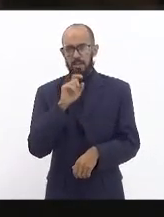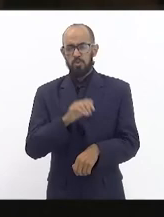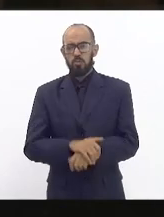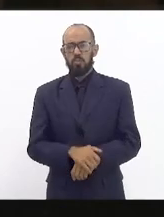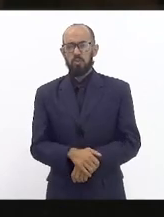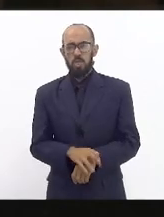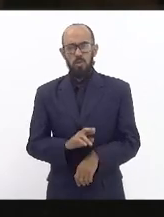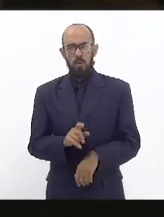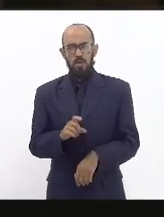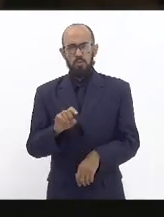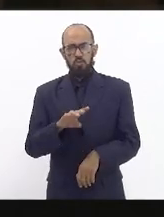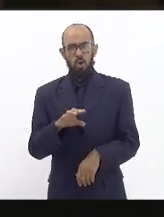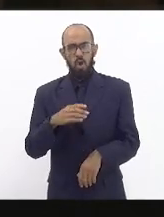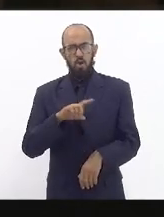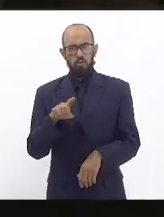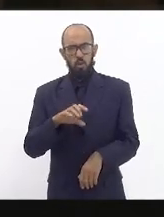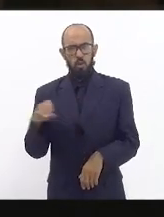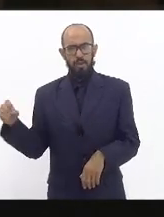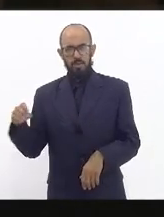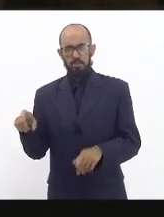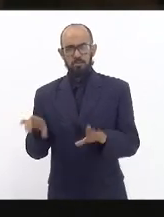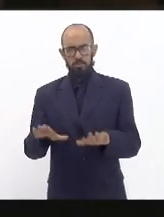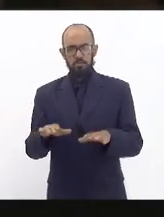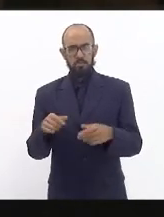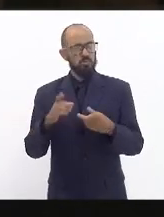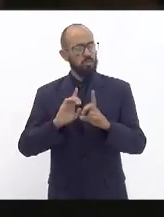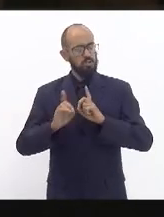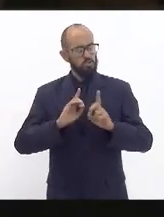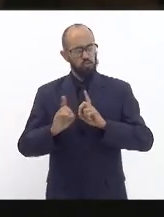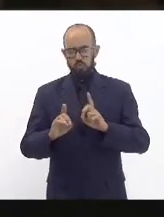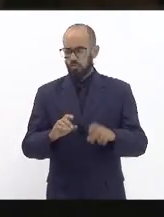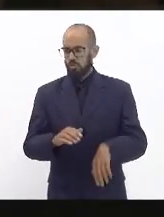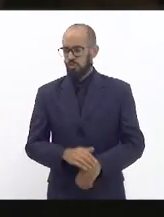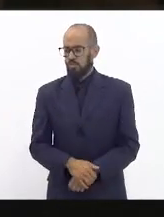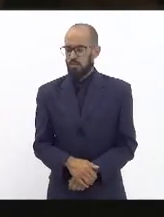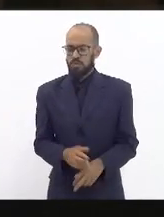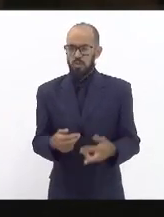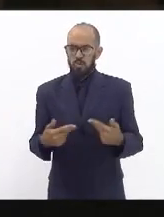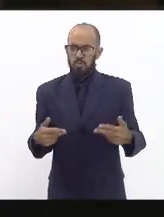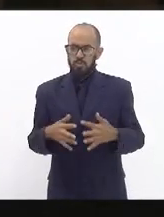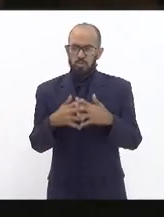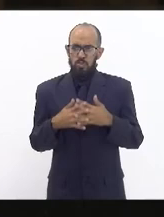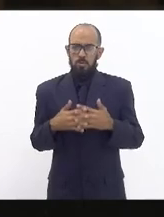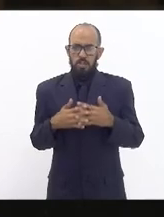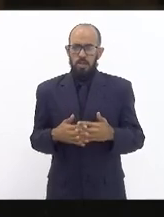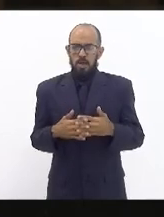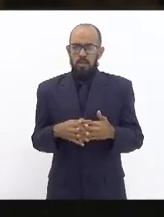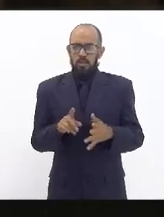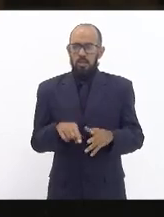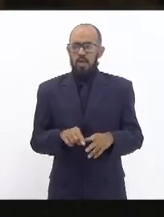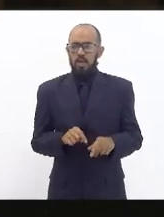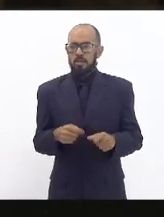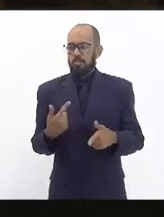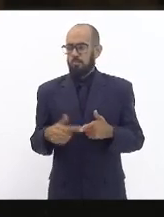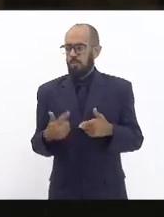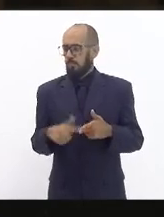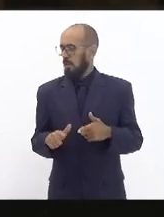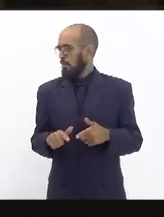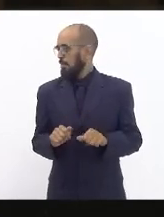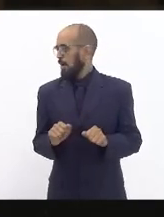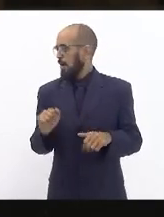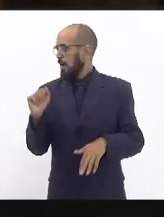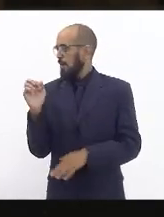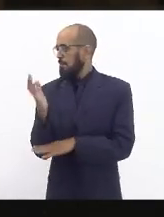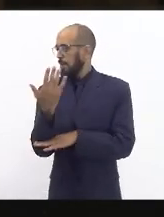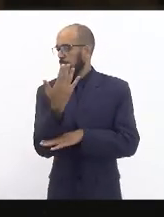a minha região da Zona Oeste mas Itaguaí também para discutirmos essa questão tão complexa que é e esse dano ambiental tão grave que vai